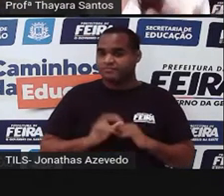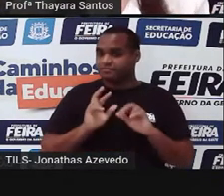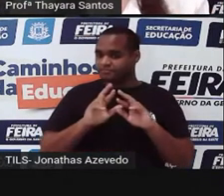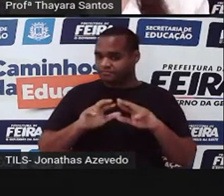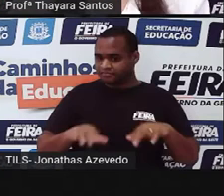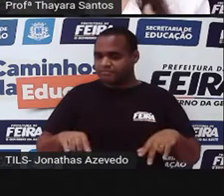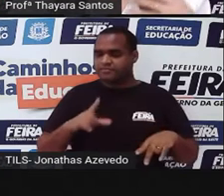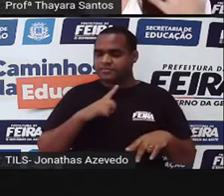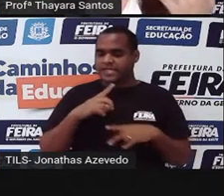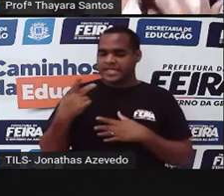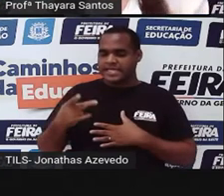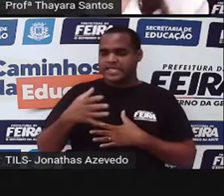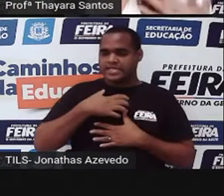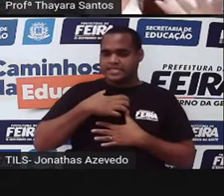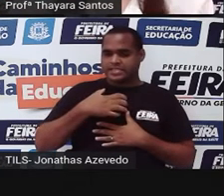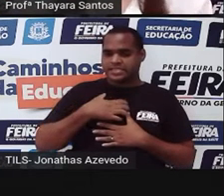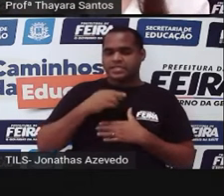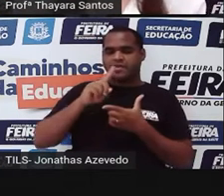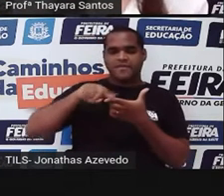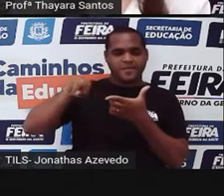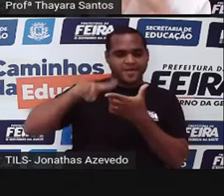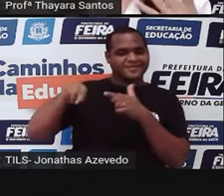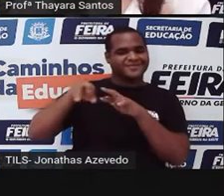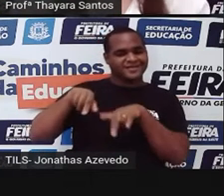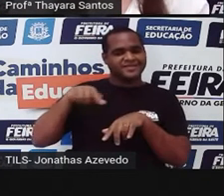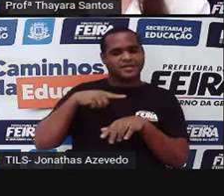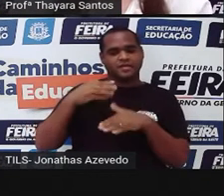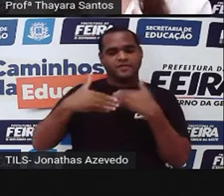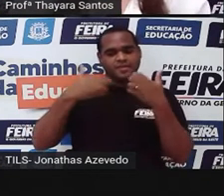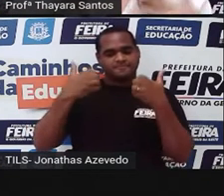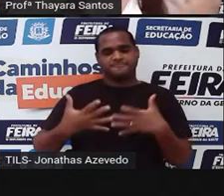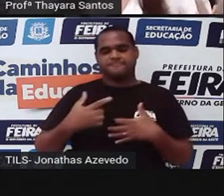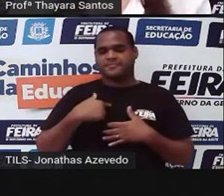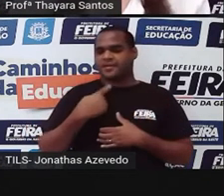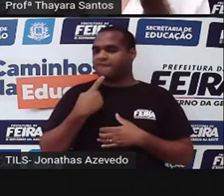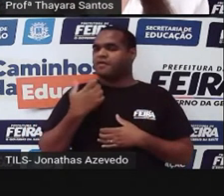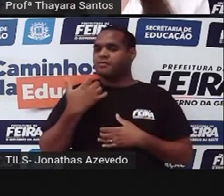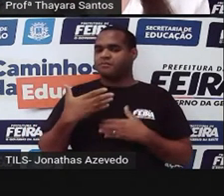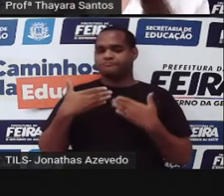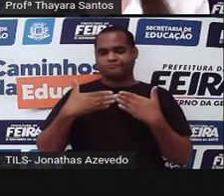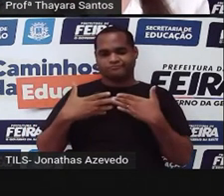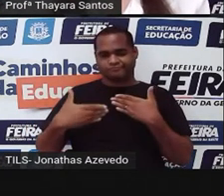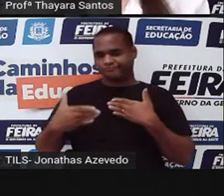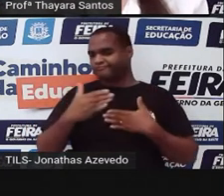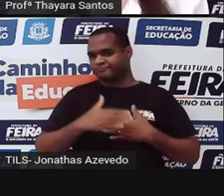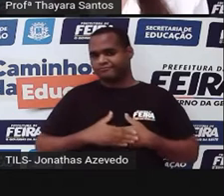sintomas, vários problemas que a gente vai falar também um pouco mais adiante.